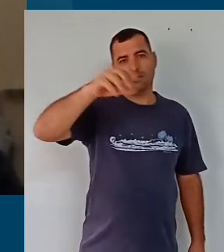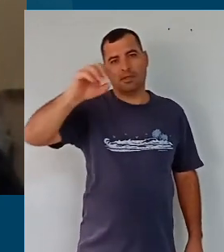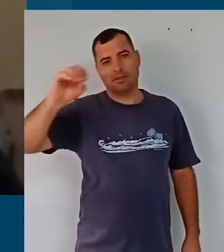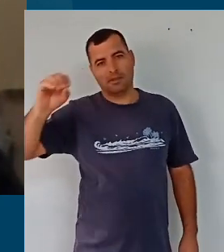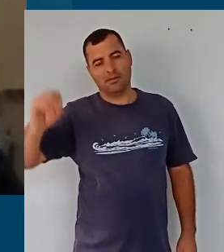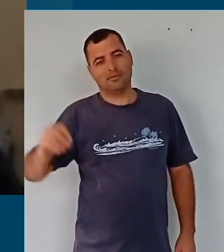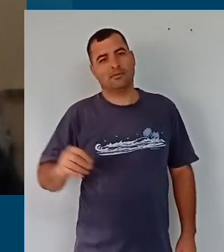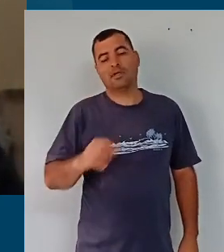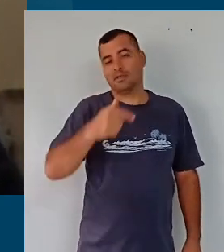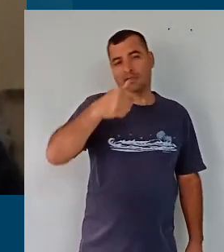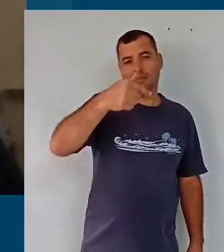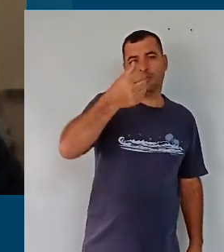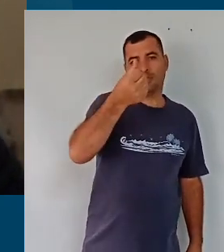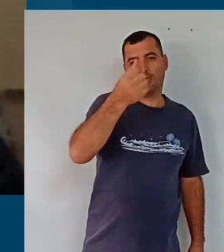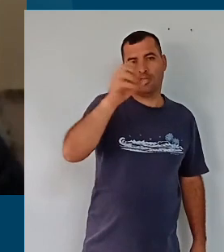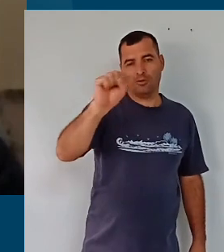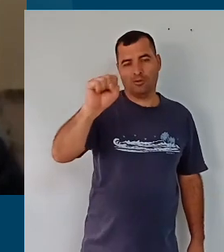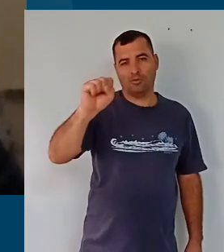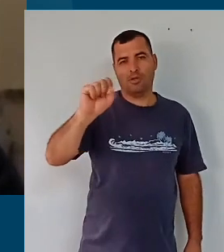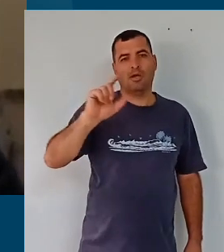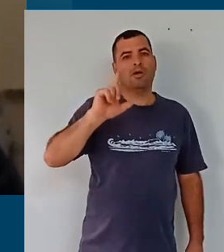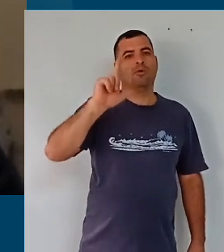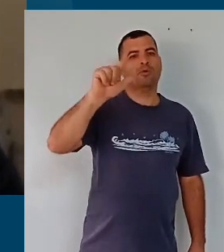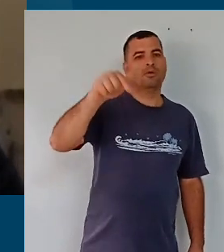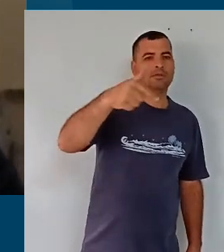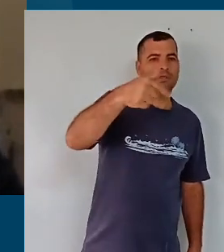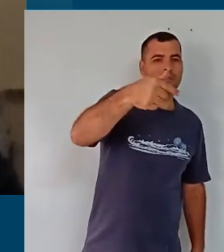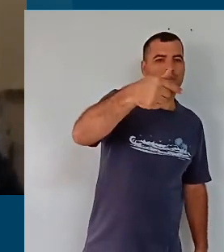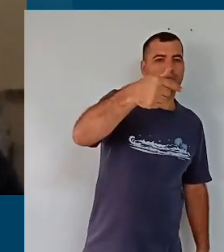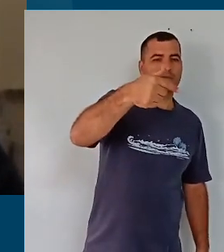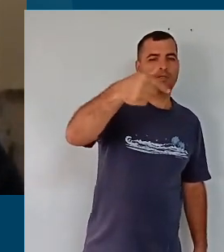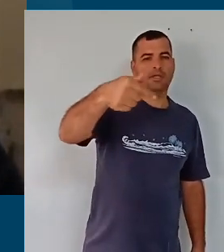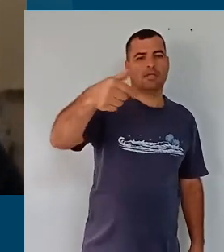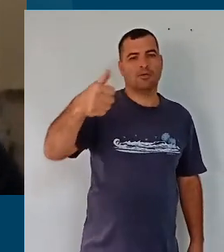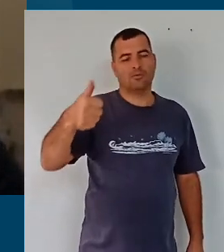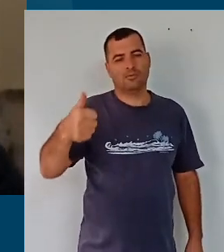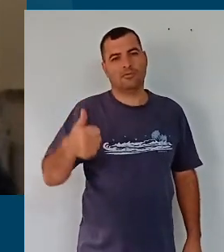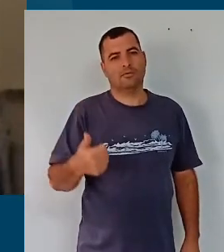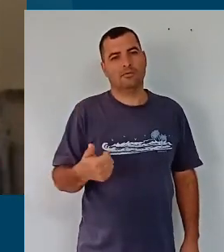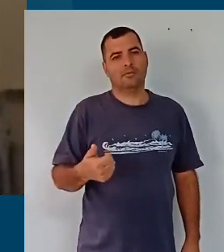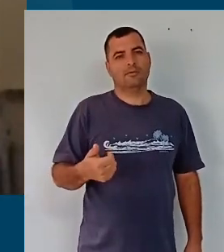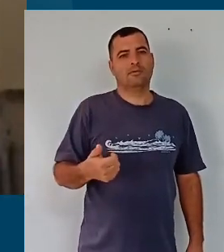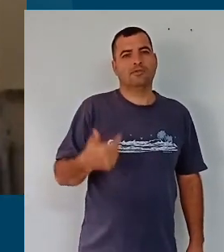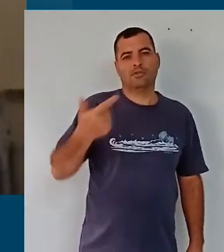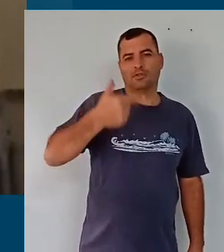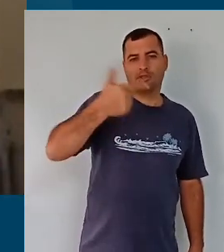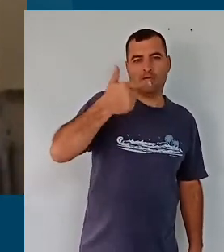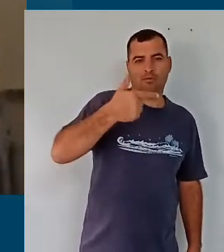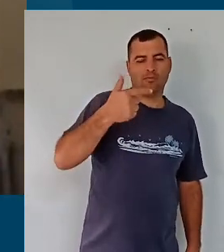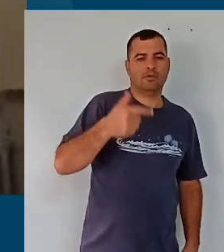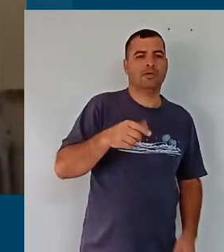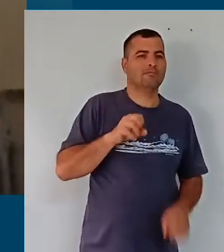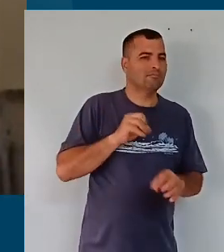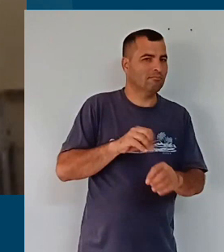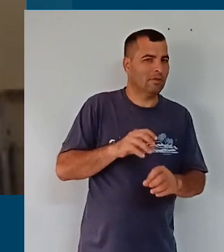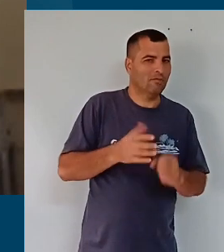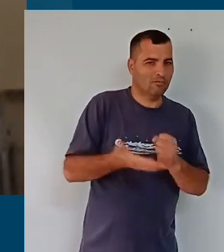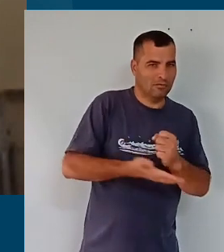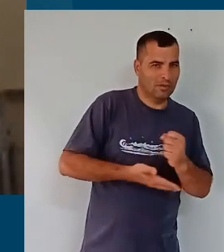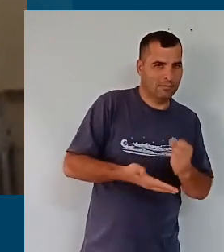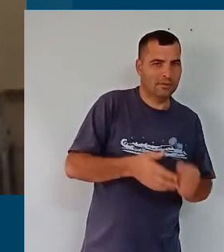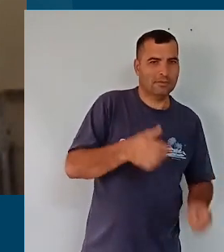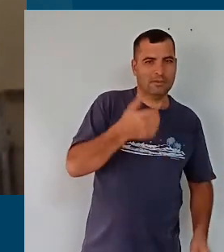768. Na outra, 771. Na segunda sessão formativa do fundamental,